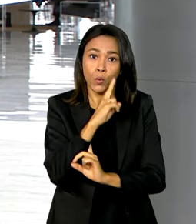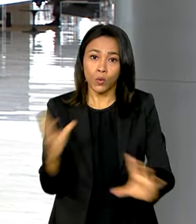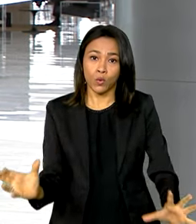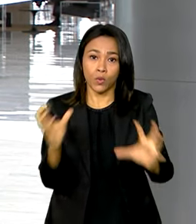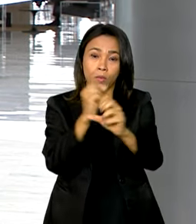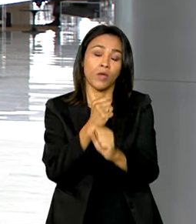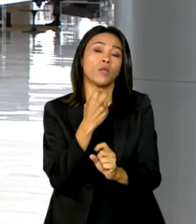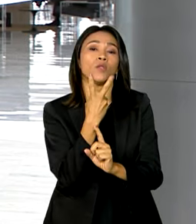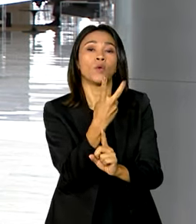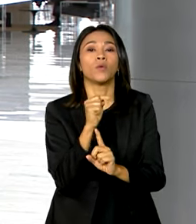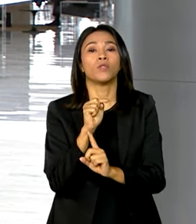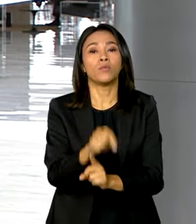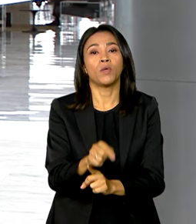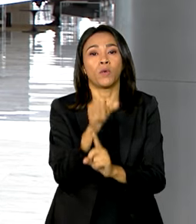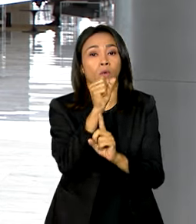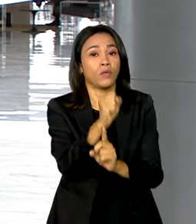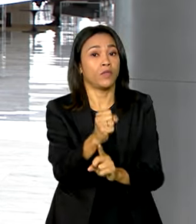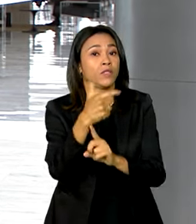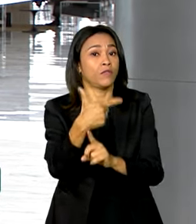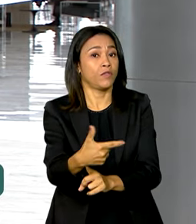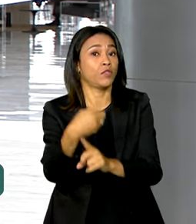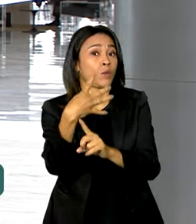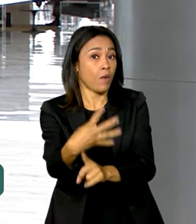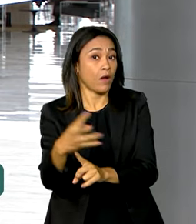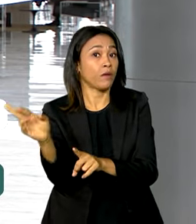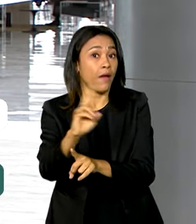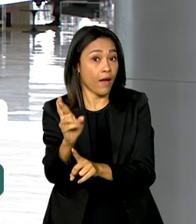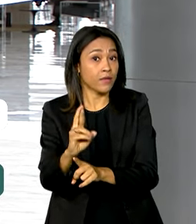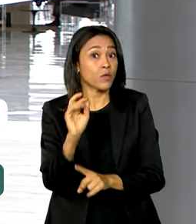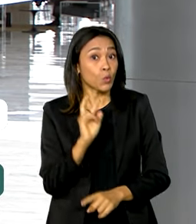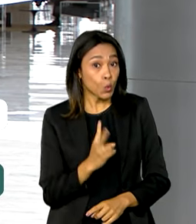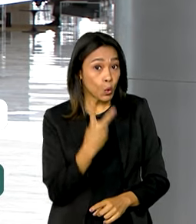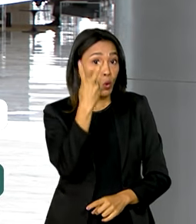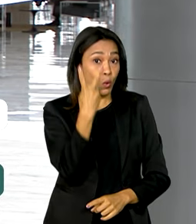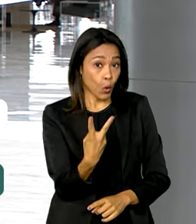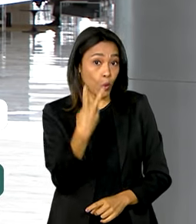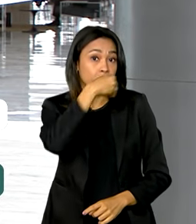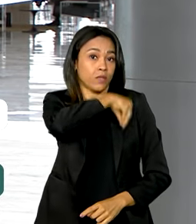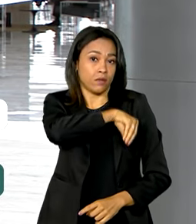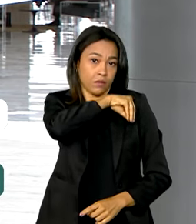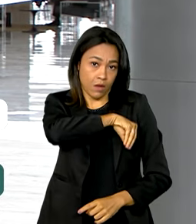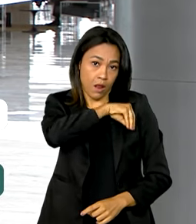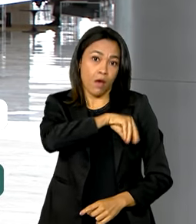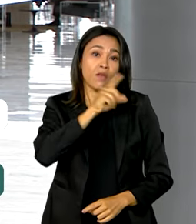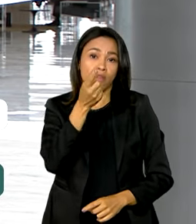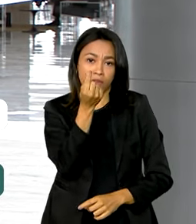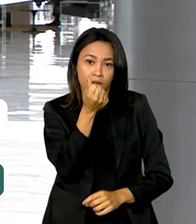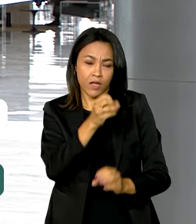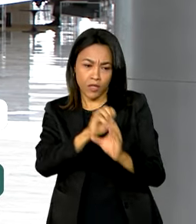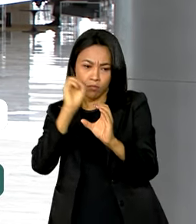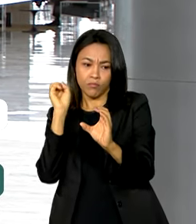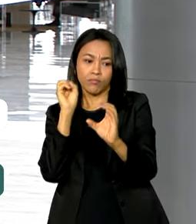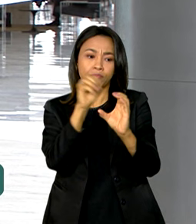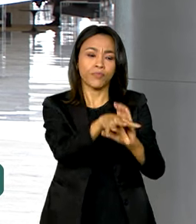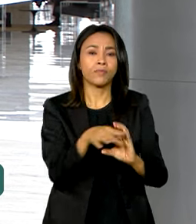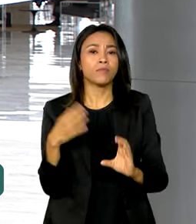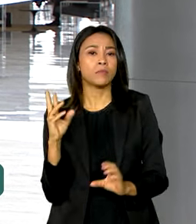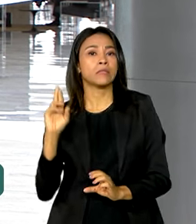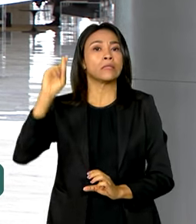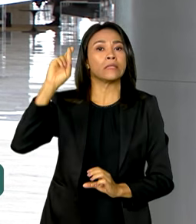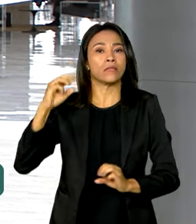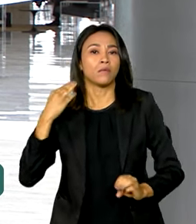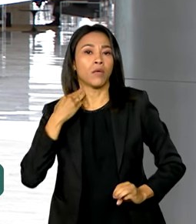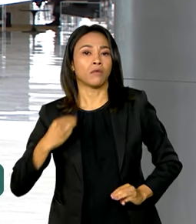.824,00, ou seja, dois salários mínimos e será depositado pela Caixa Econômica Federal